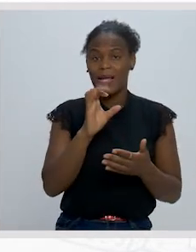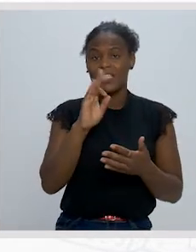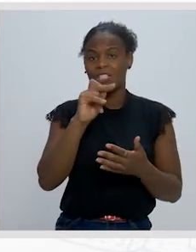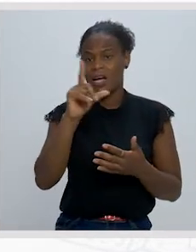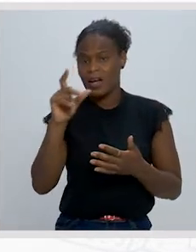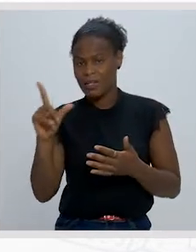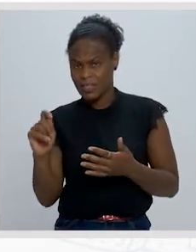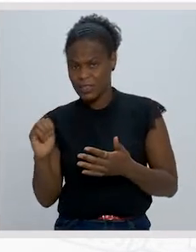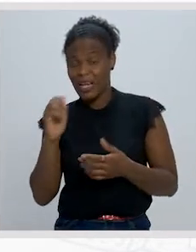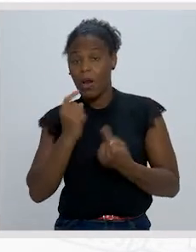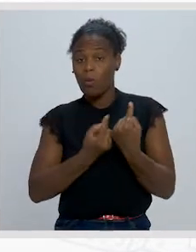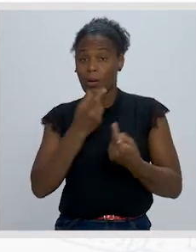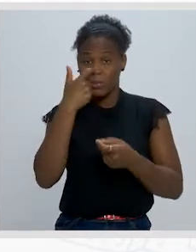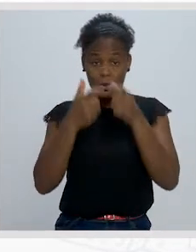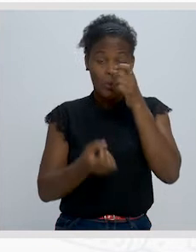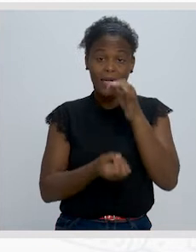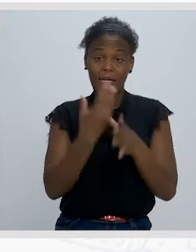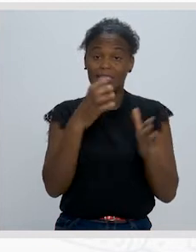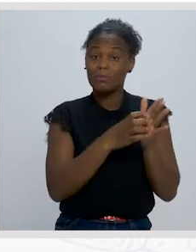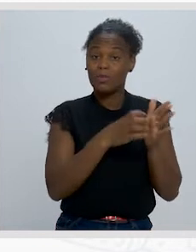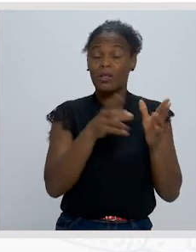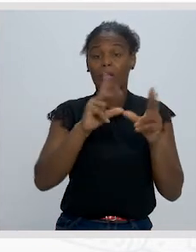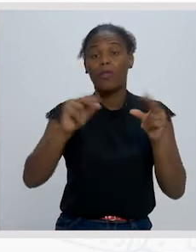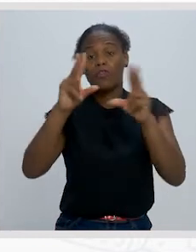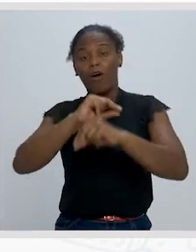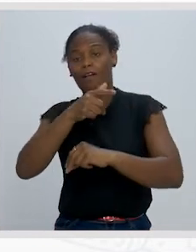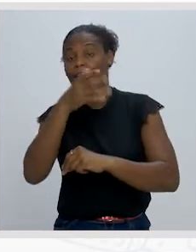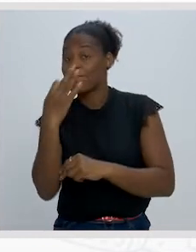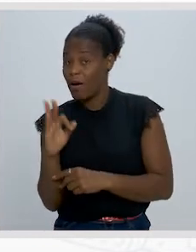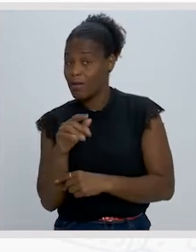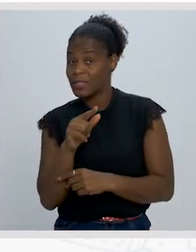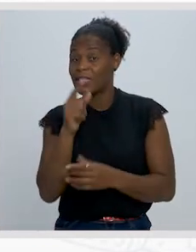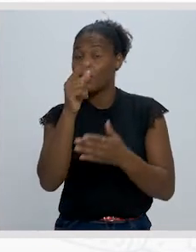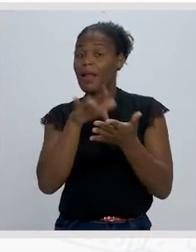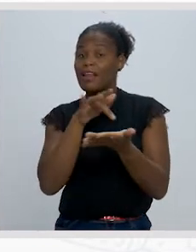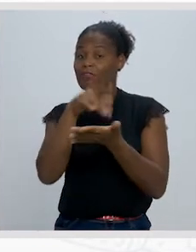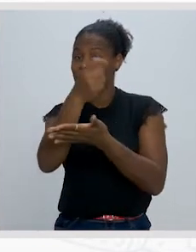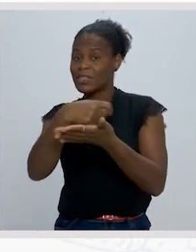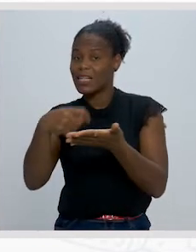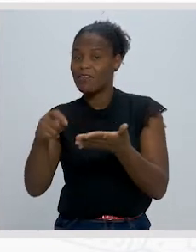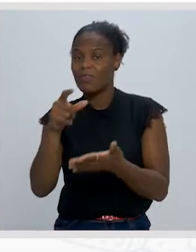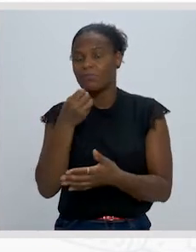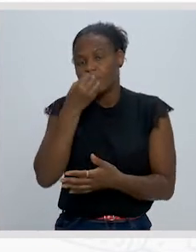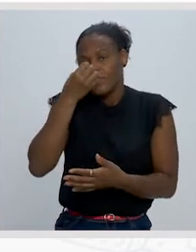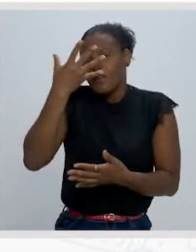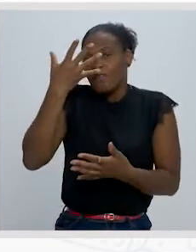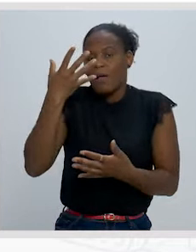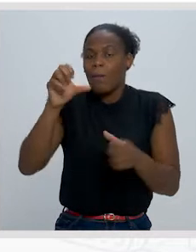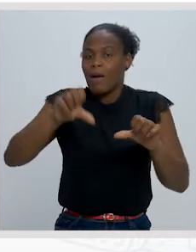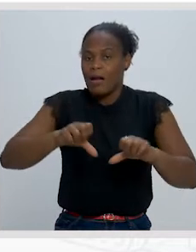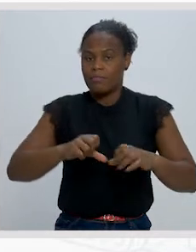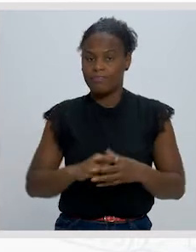um dos precursores do simbolismo e do modernismo franceses e escreveu a obra Les Fleurs do Mal.